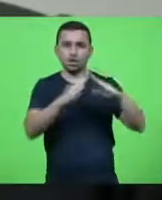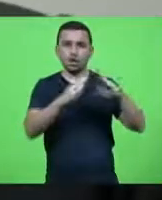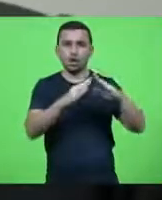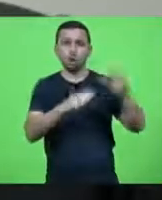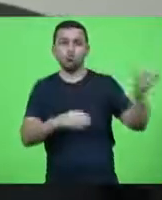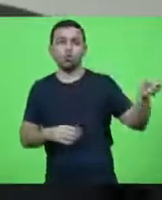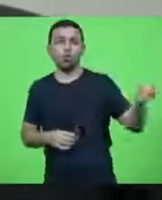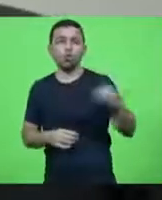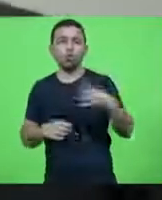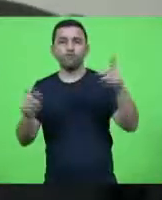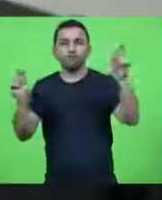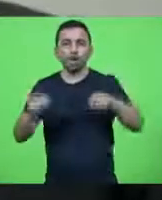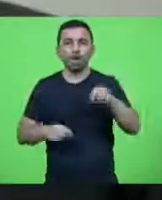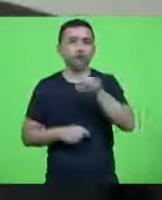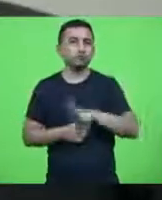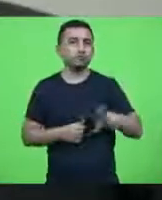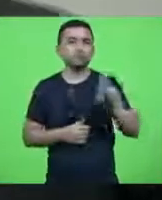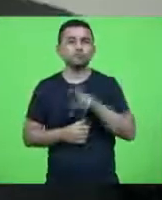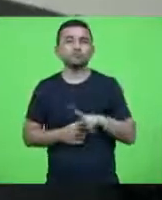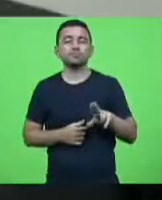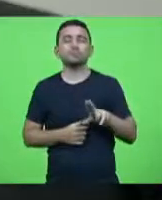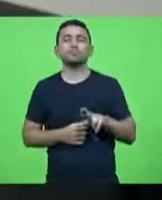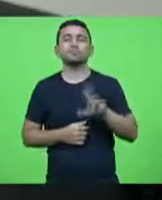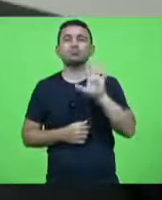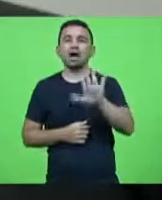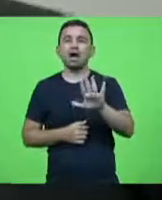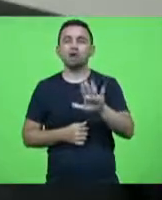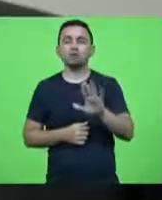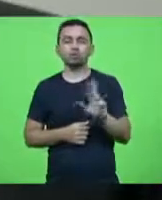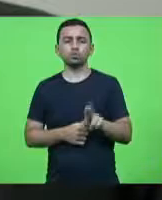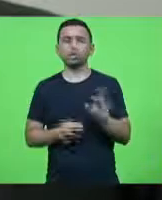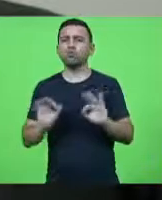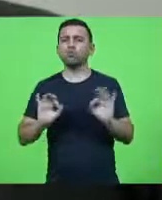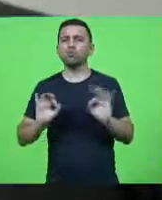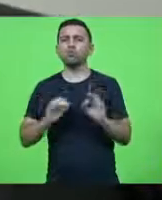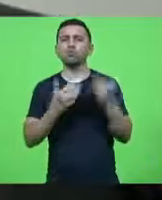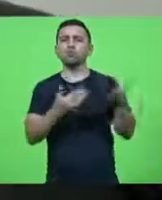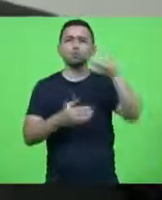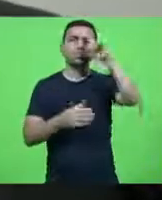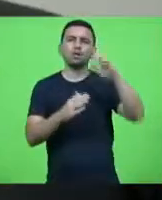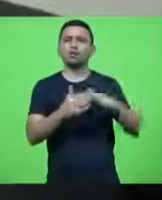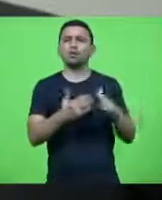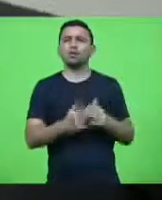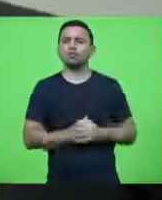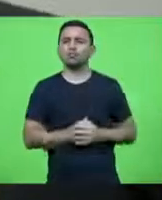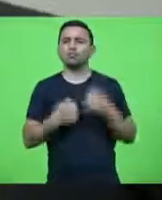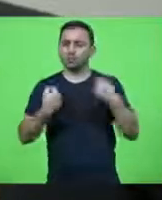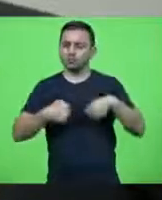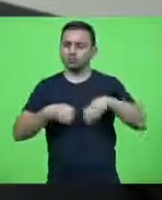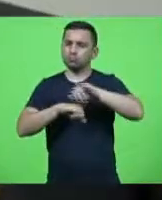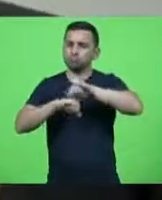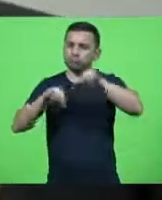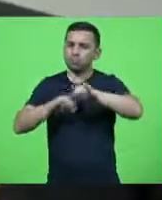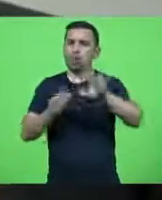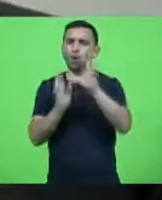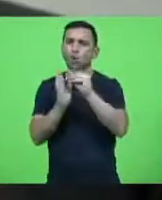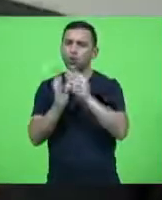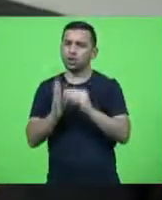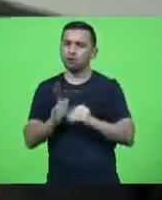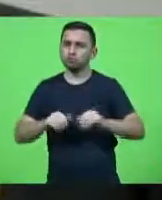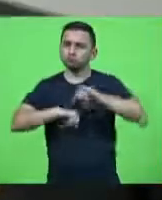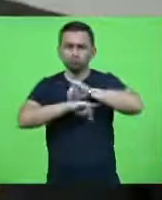que poderia ser utilizado mas não está acontecendo por favor produzam esse conteúdo e mandem para as redes